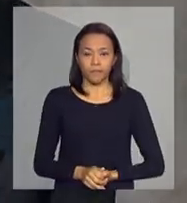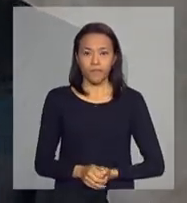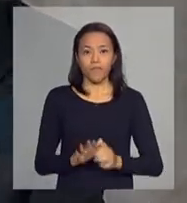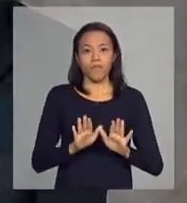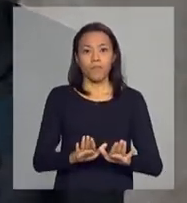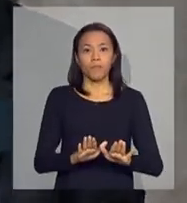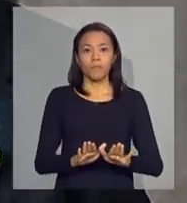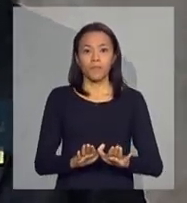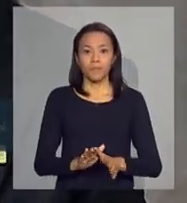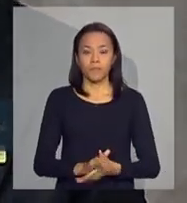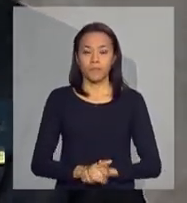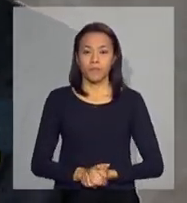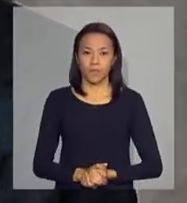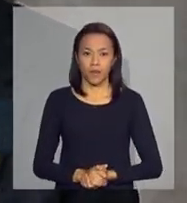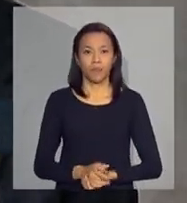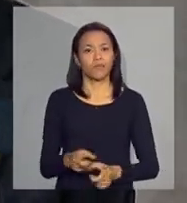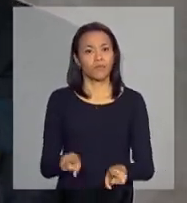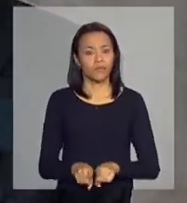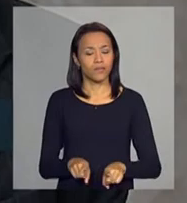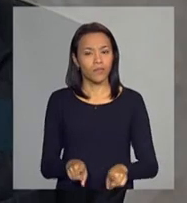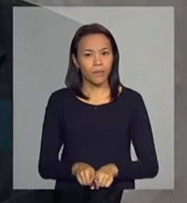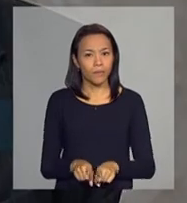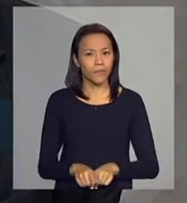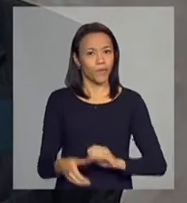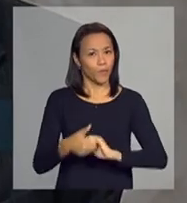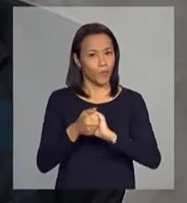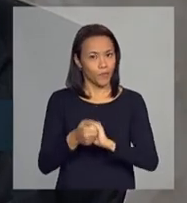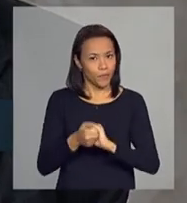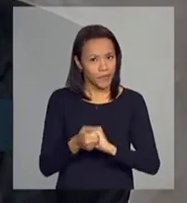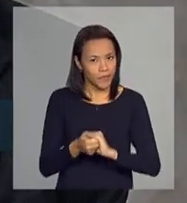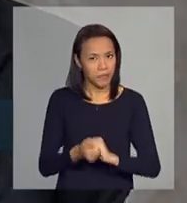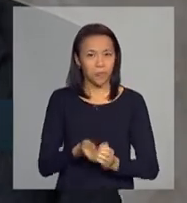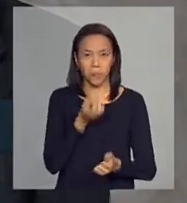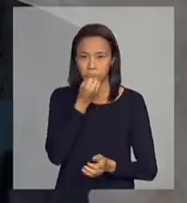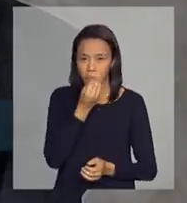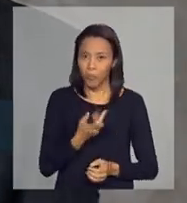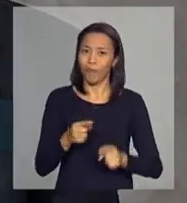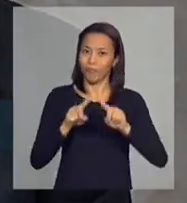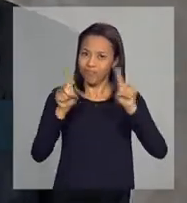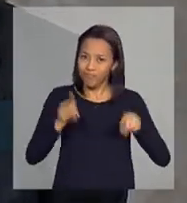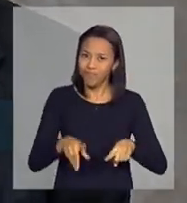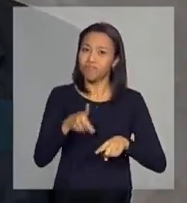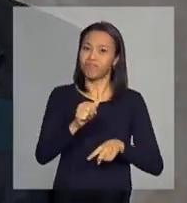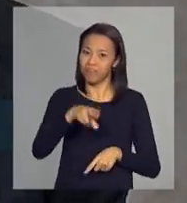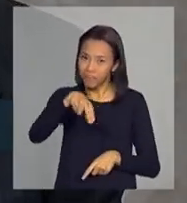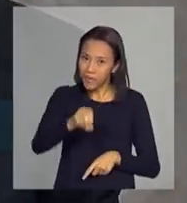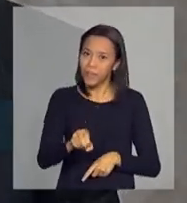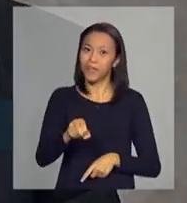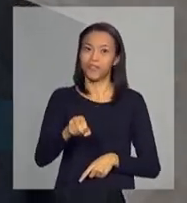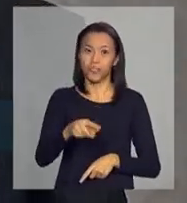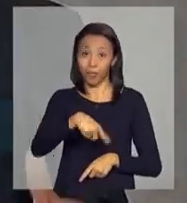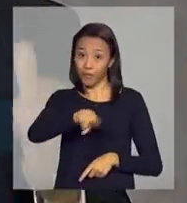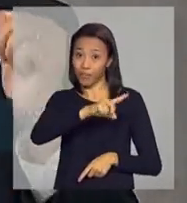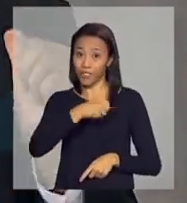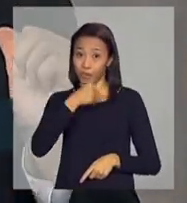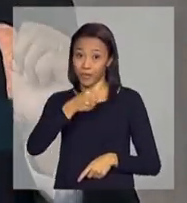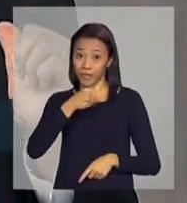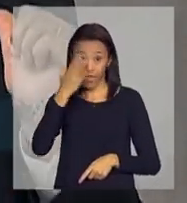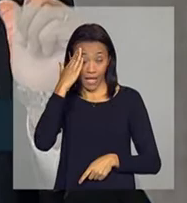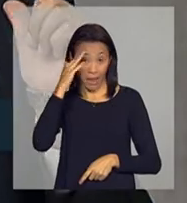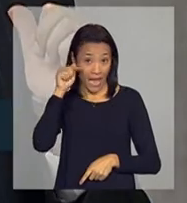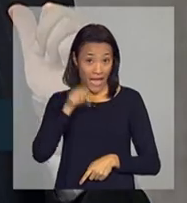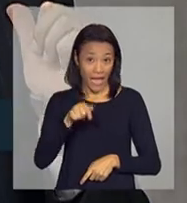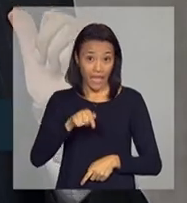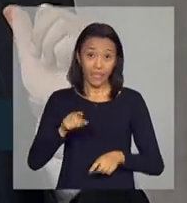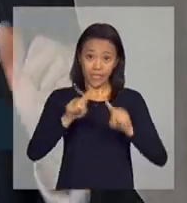Mas, cumprimentar pela grandiosidade do pacote, só para que os jornalistas tenham ideia, esse plano que o